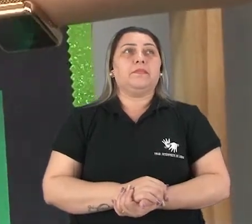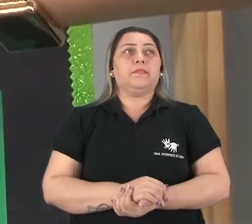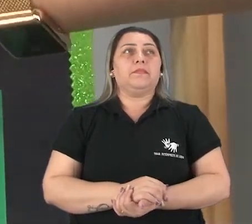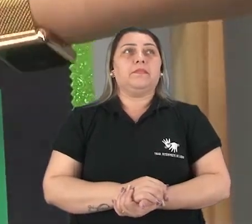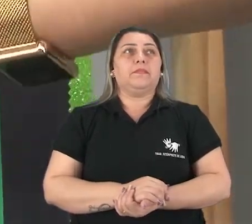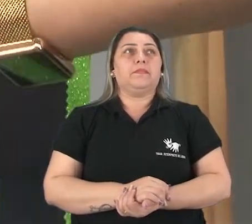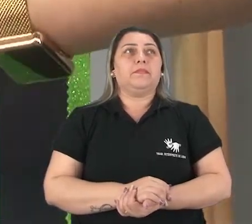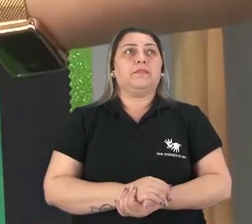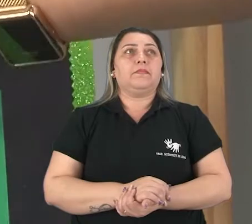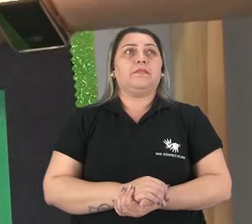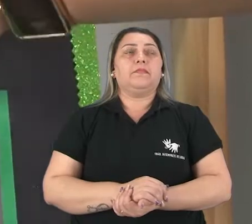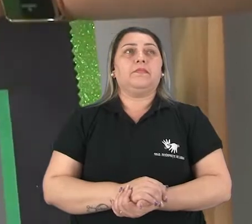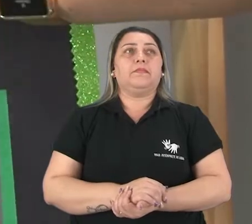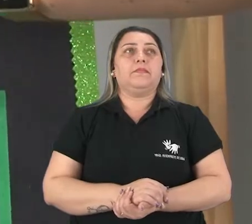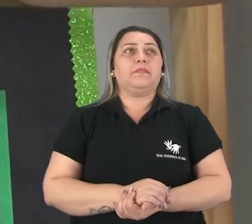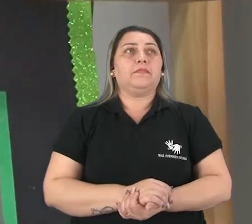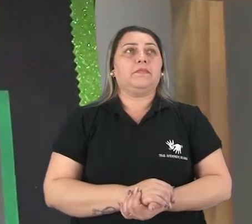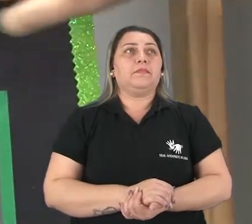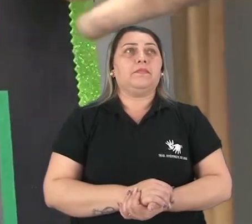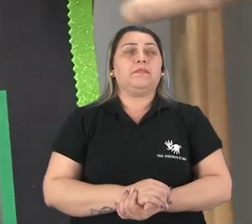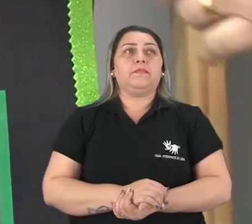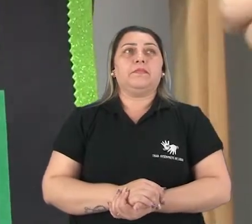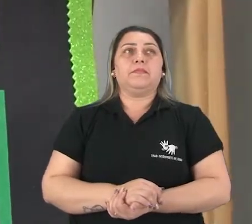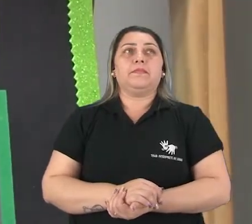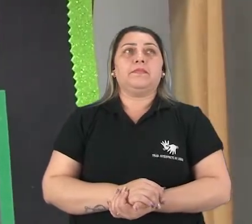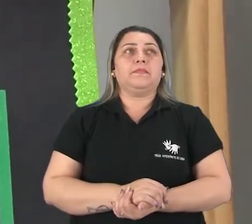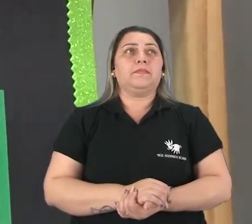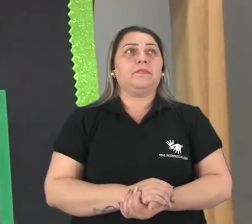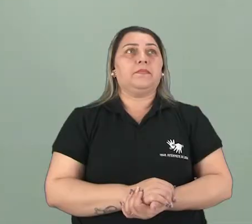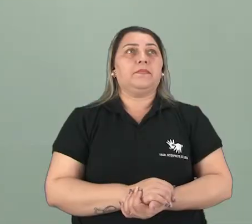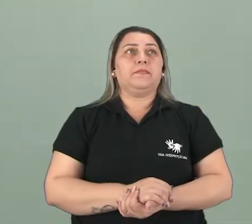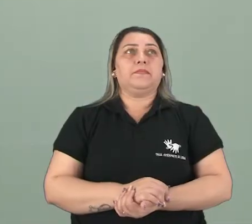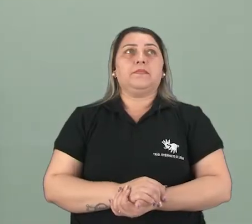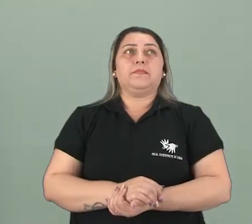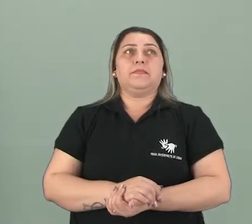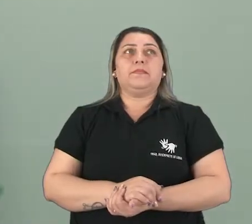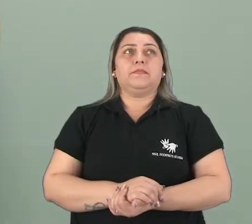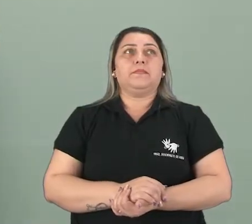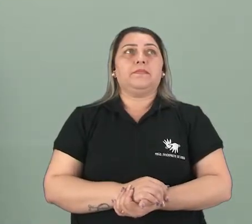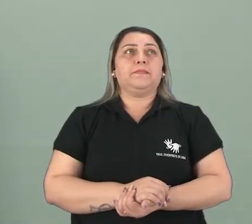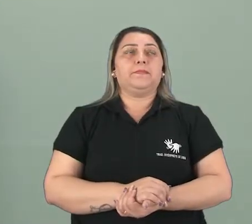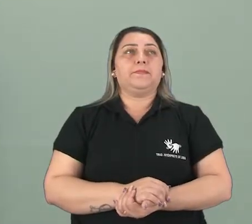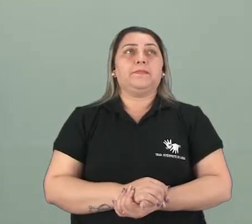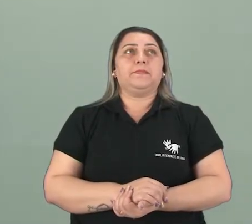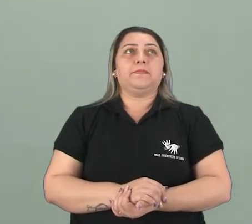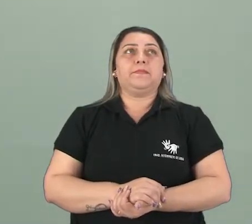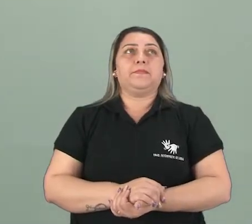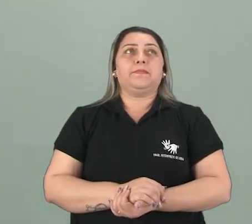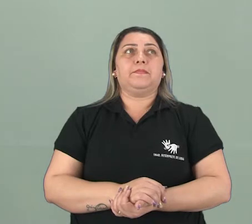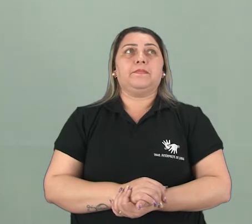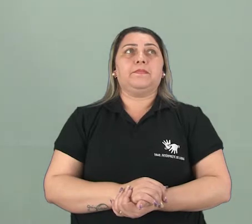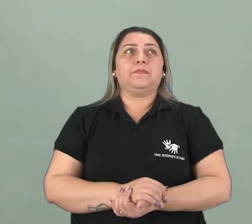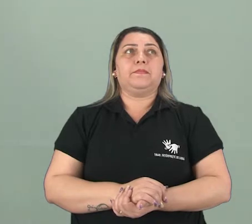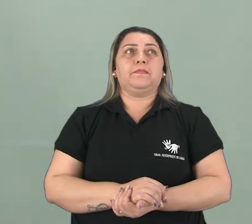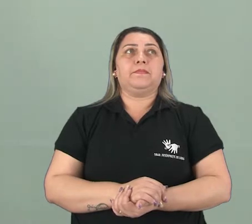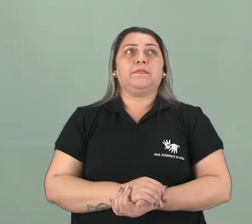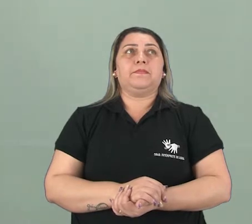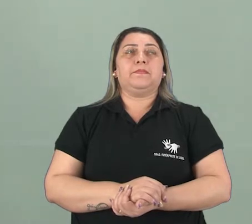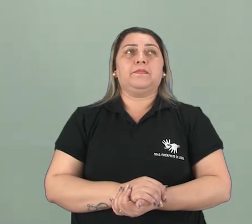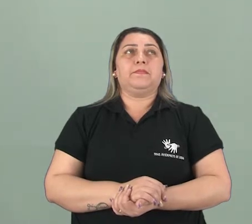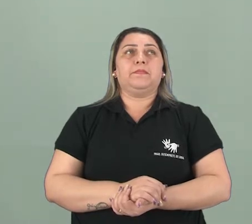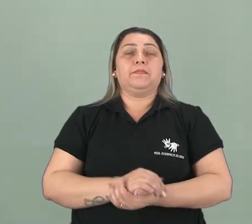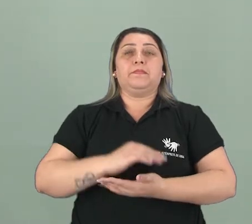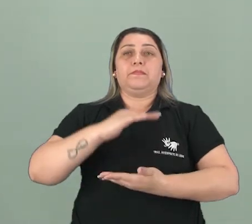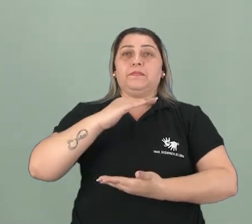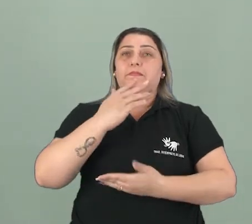lixeira verde, né? Só pode ser a lixeira verde. Ficando assim, né? As